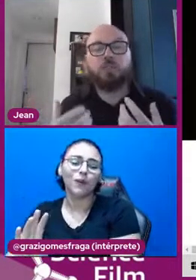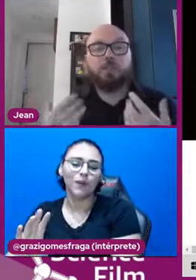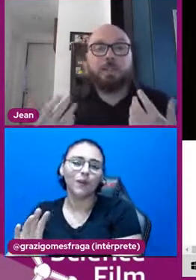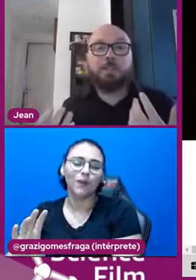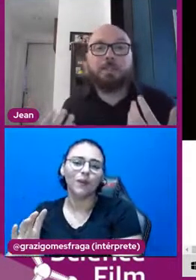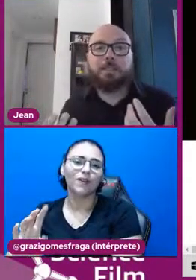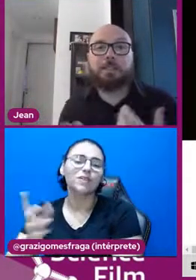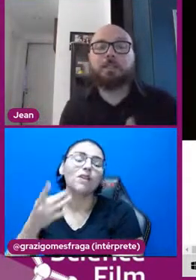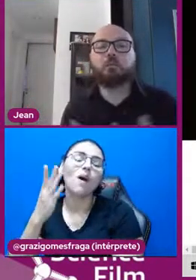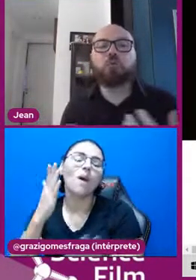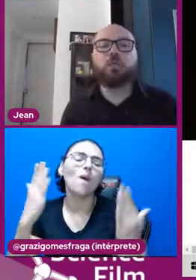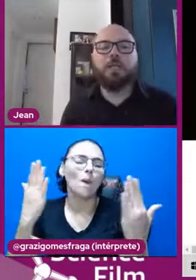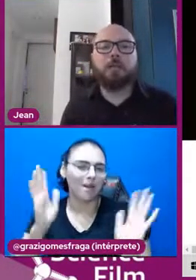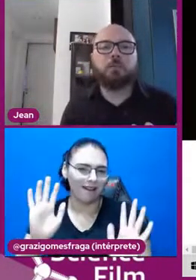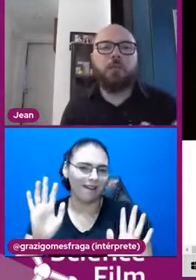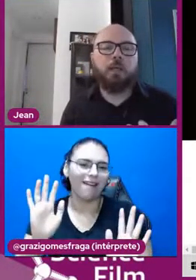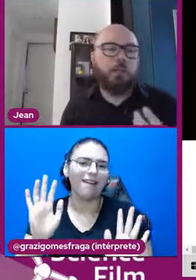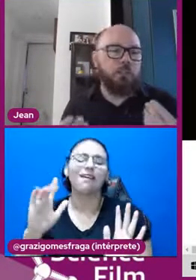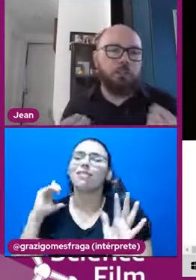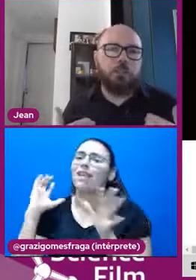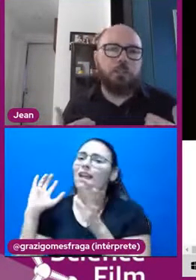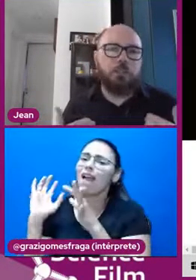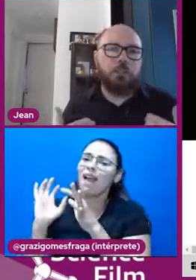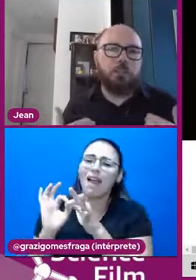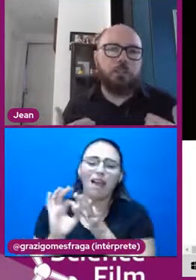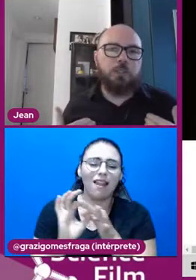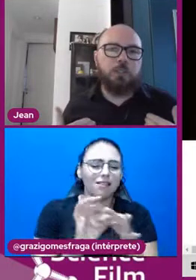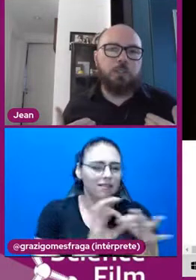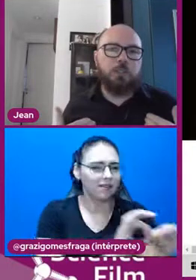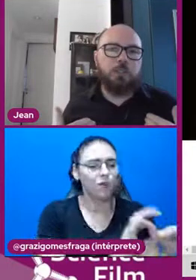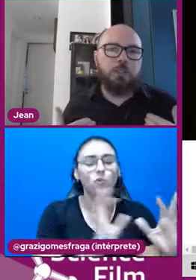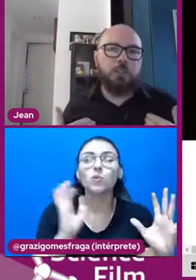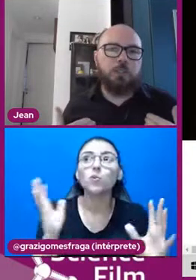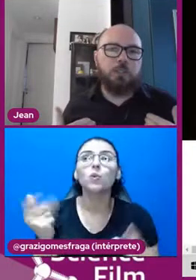só uma analogia para dizer que assim, está tudo ligado, né? A gente tem que,